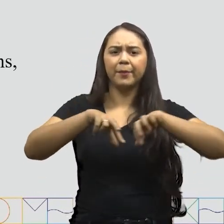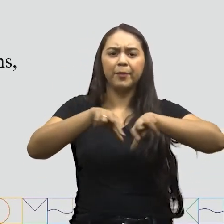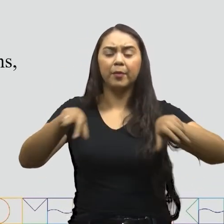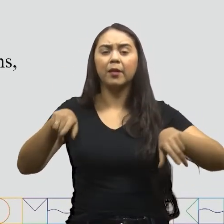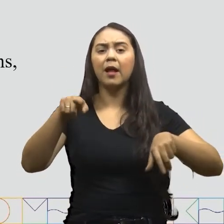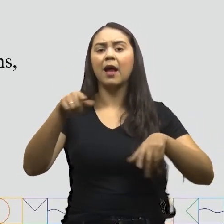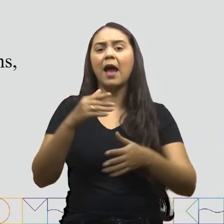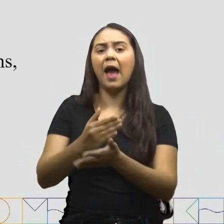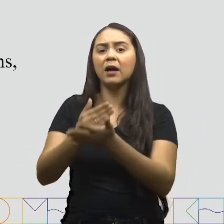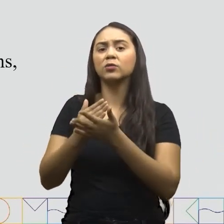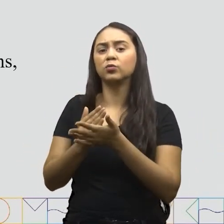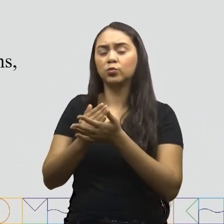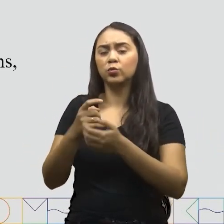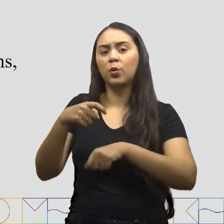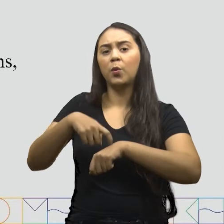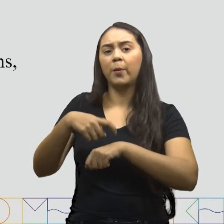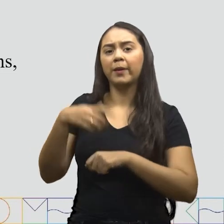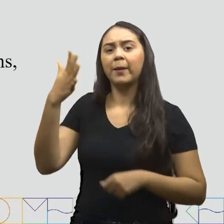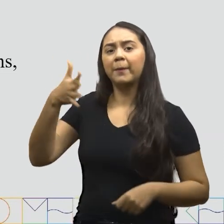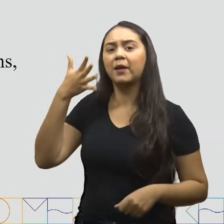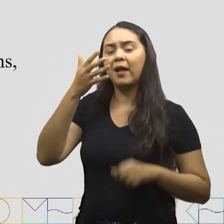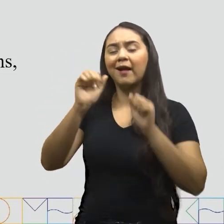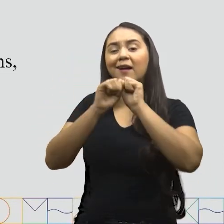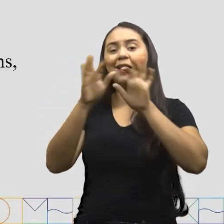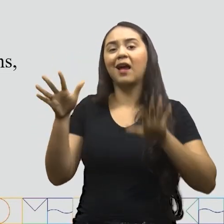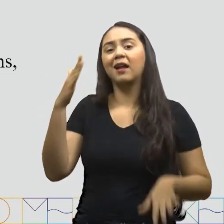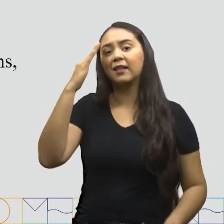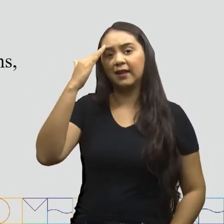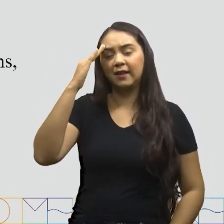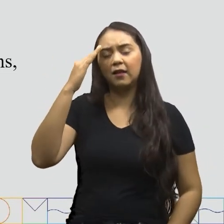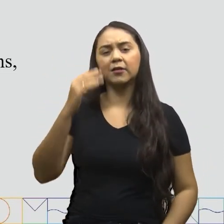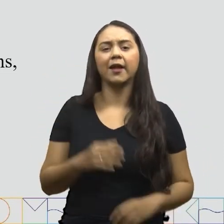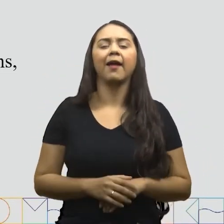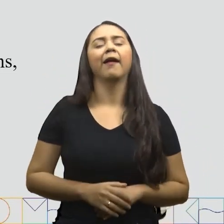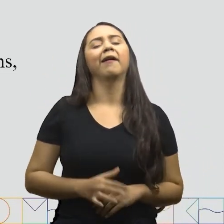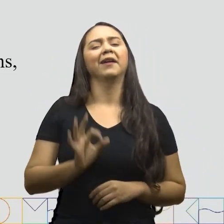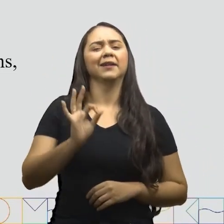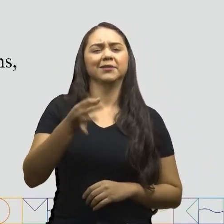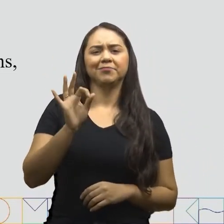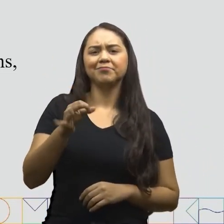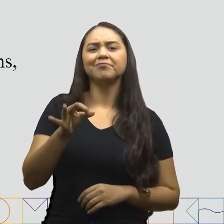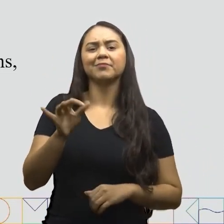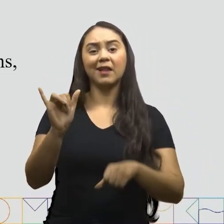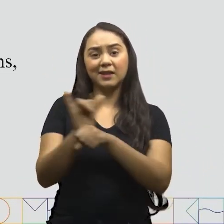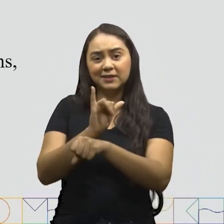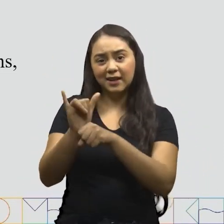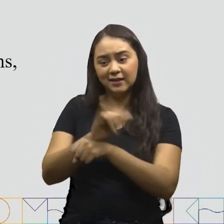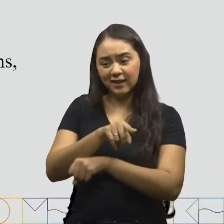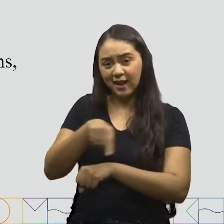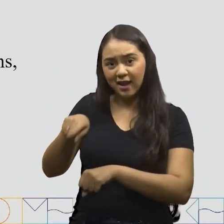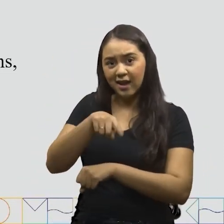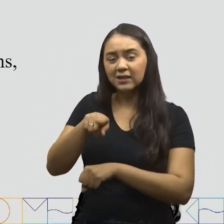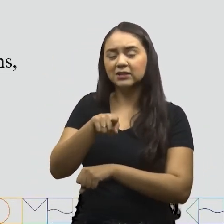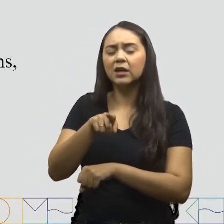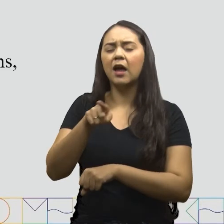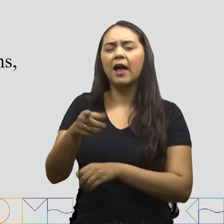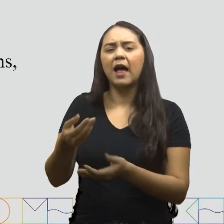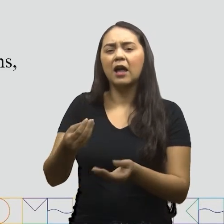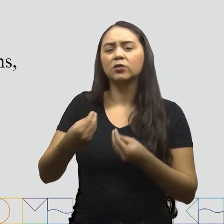a apresentação oral Fique melhor de se entender Perfeito É isso mesmo Os recursos Eles vão